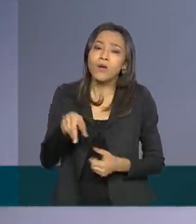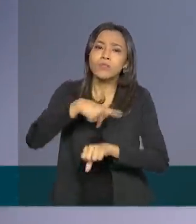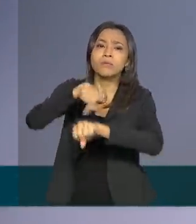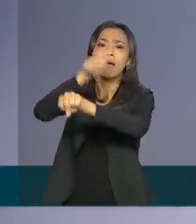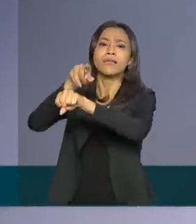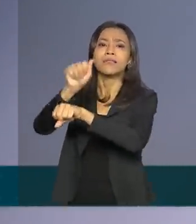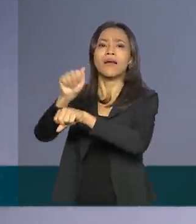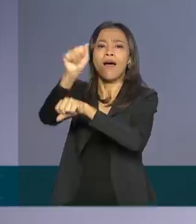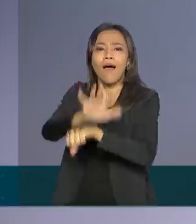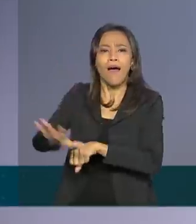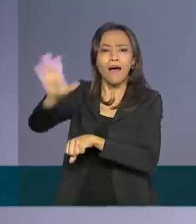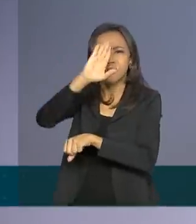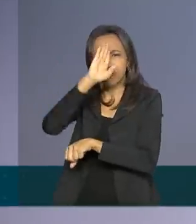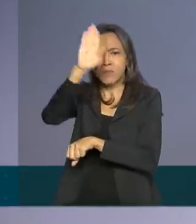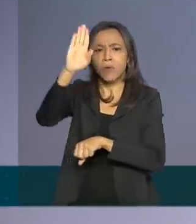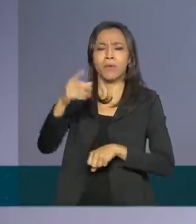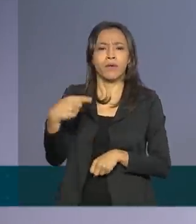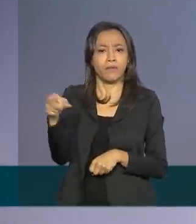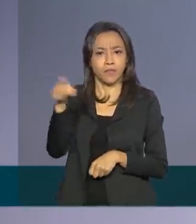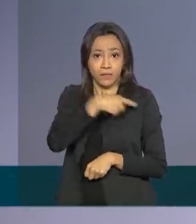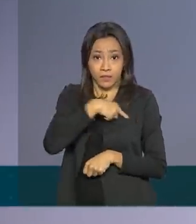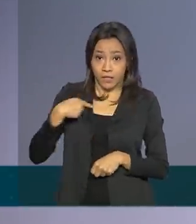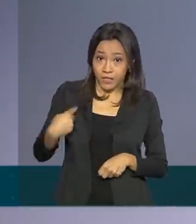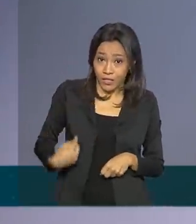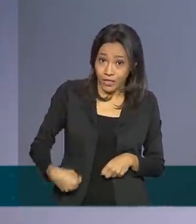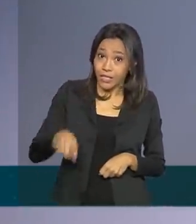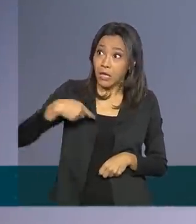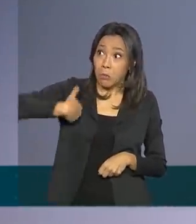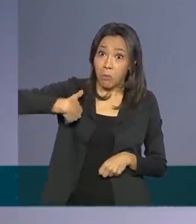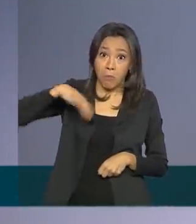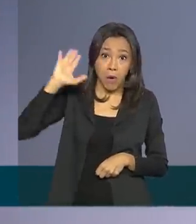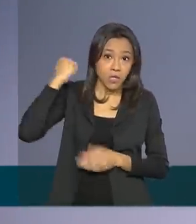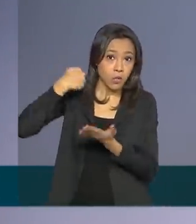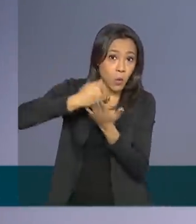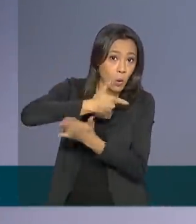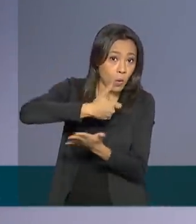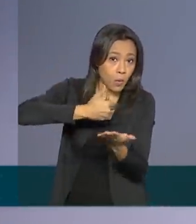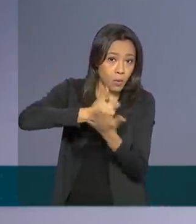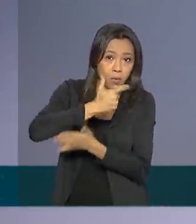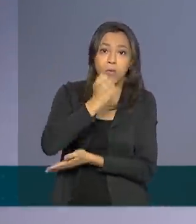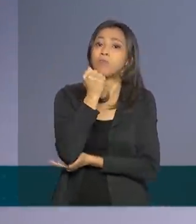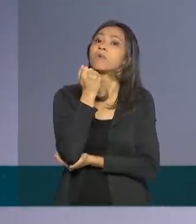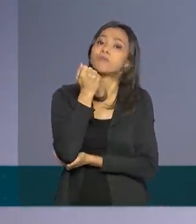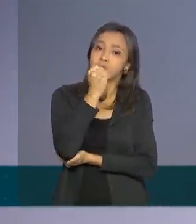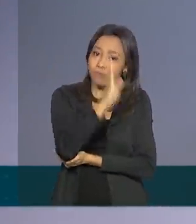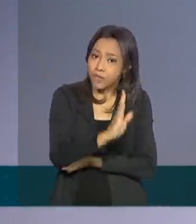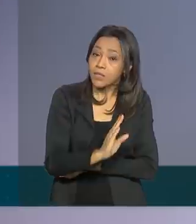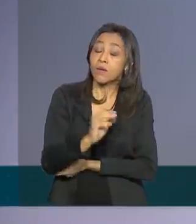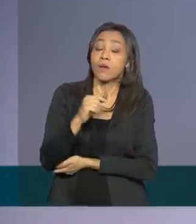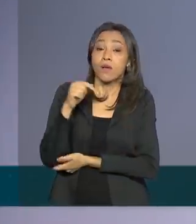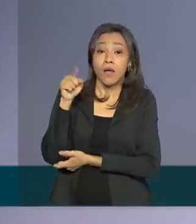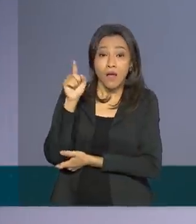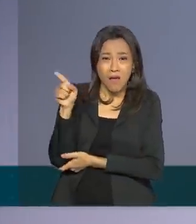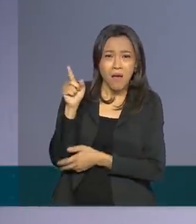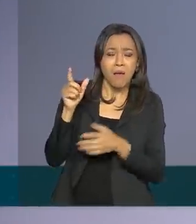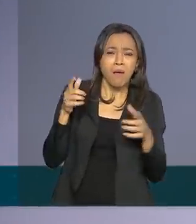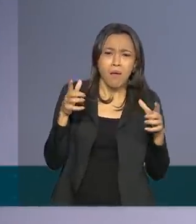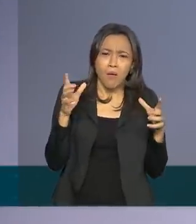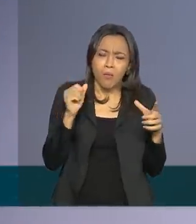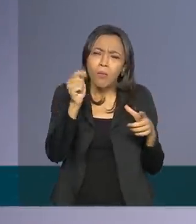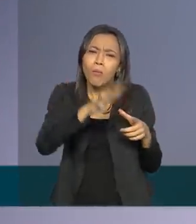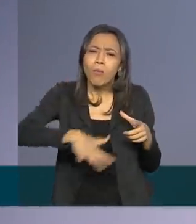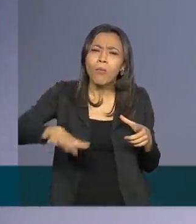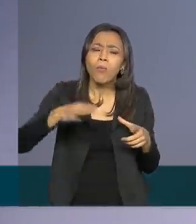destaque para a China, que segue sendo o nosso maior comprador. Apesar do comércio menor, o Ministério da Economia